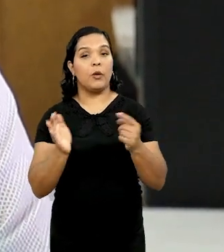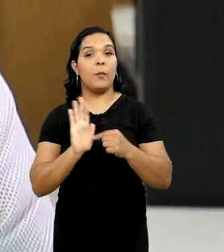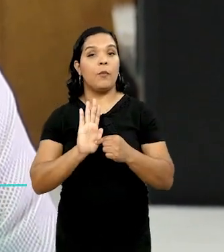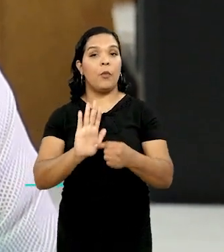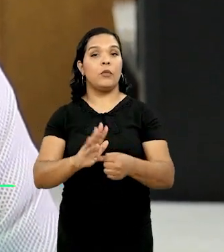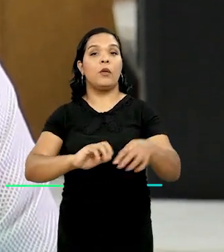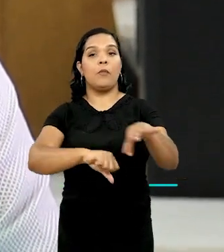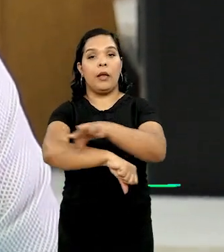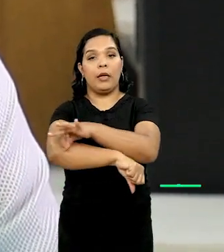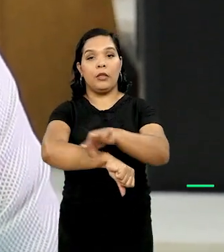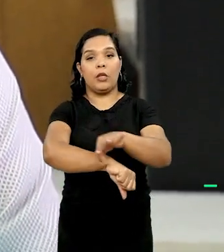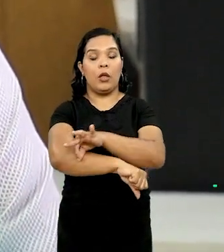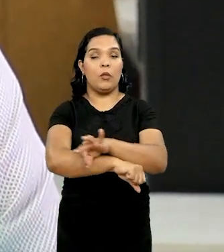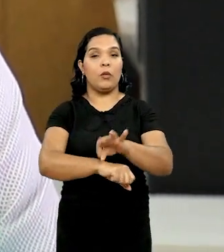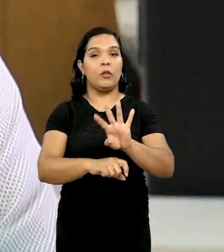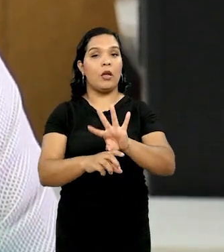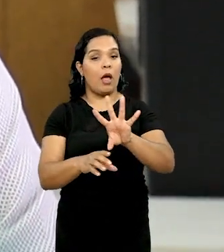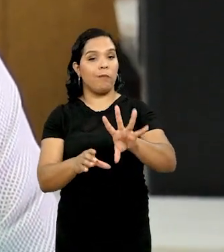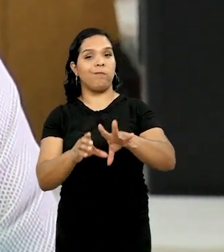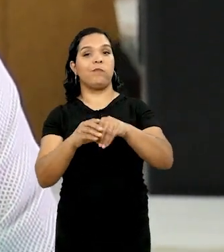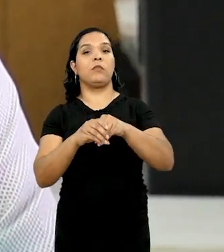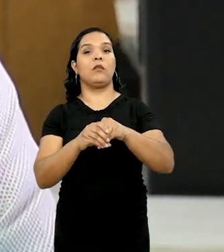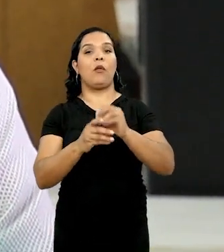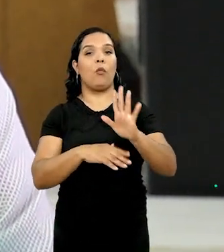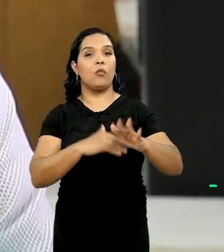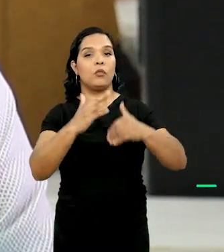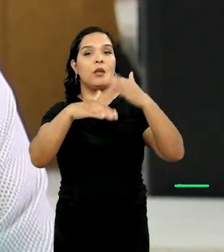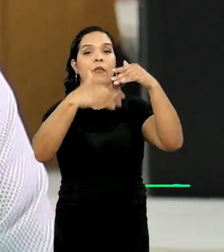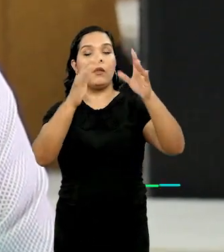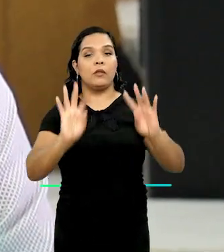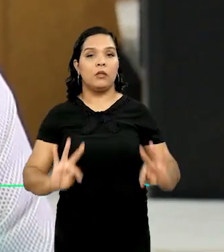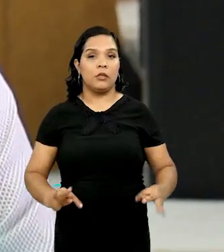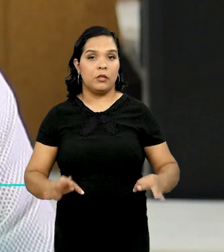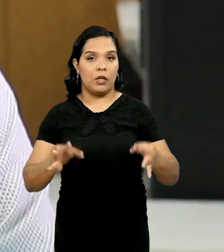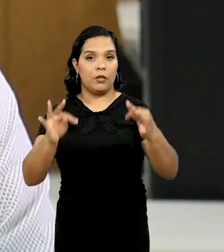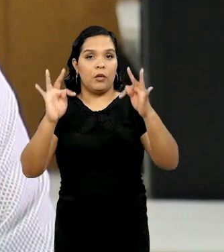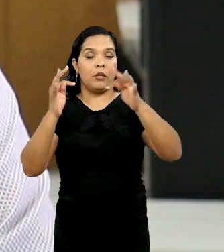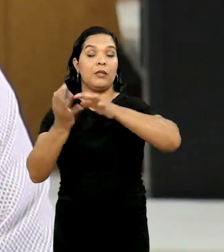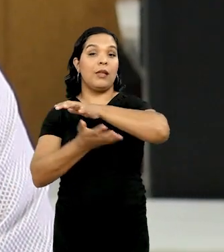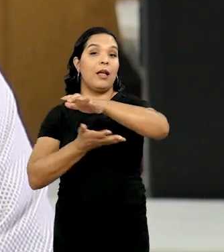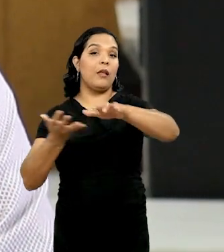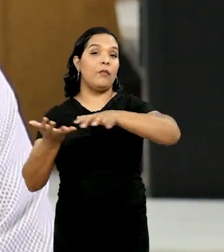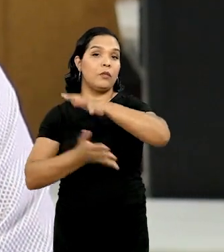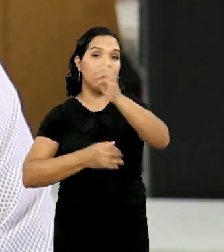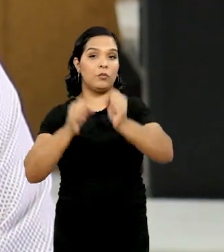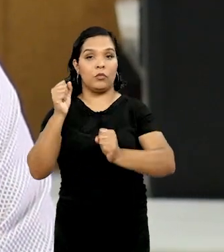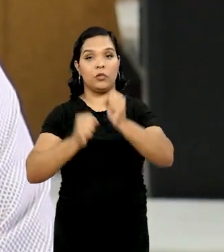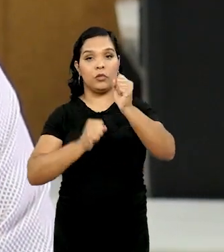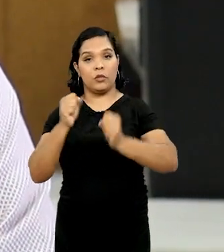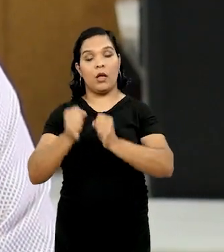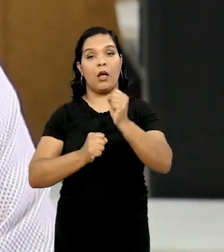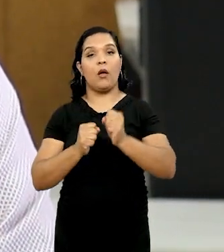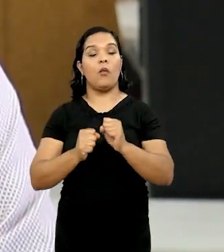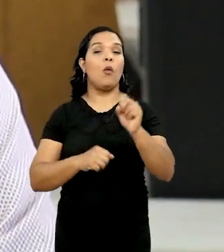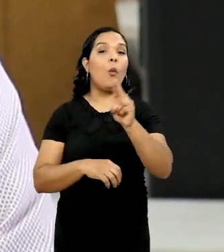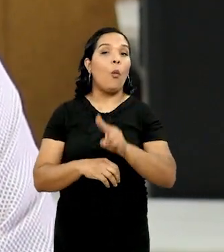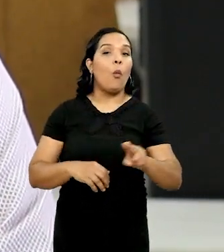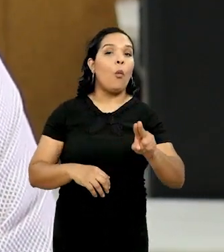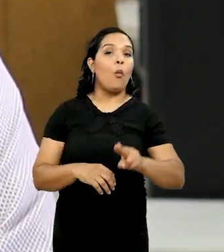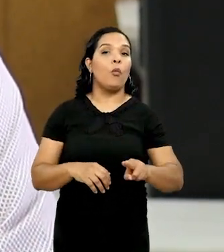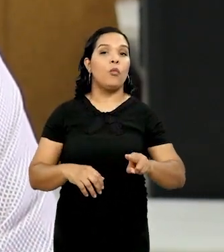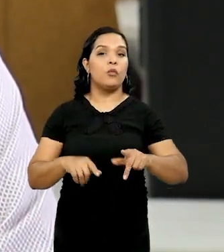arquitetura que já incorpora alguns avanços tecnológicos da Revolução Industrial, como o uso do concreto